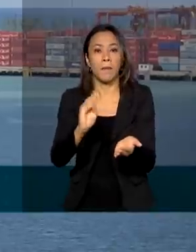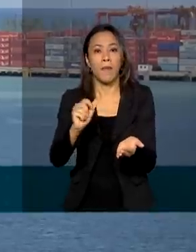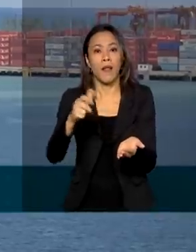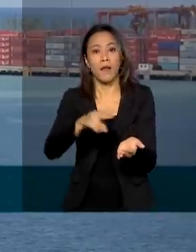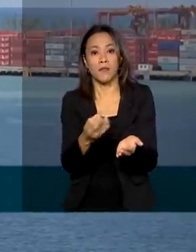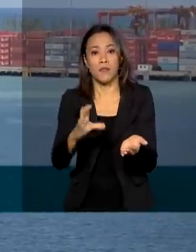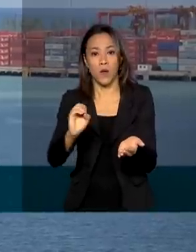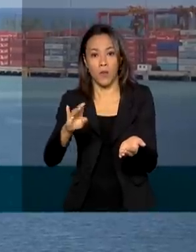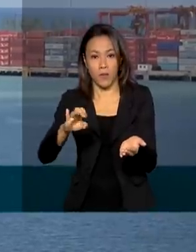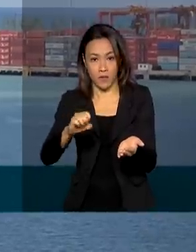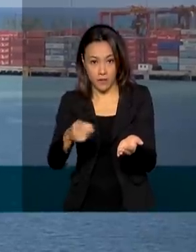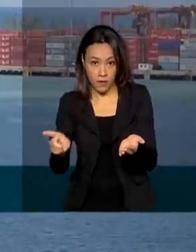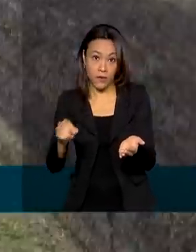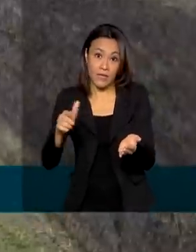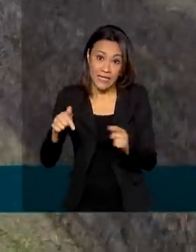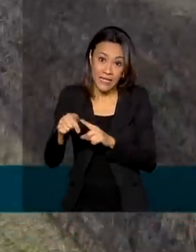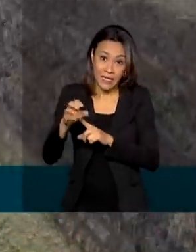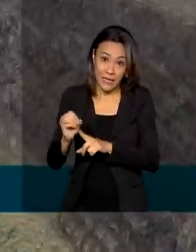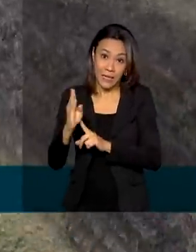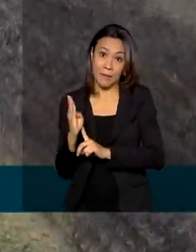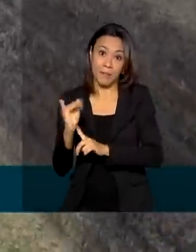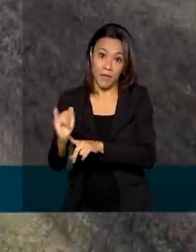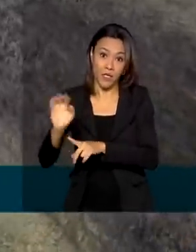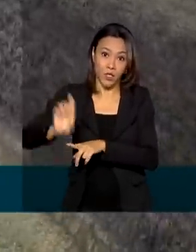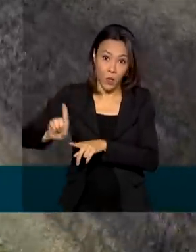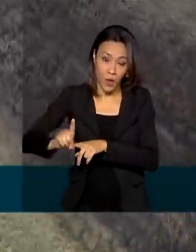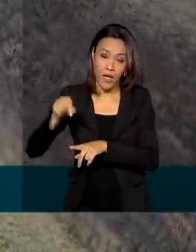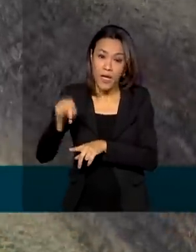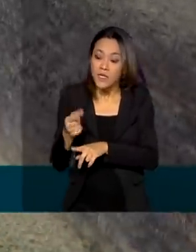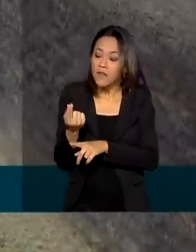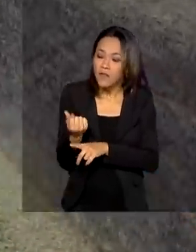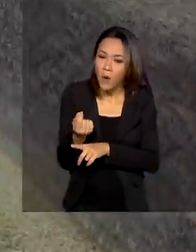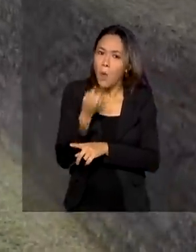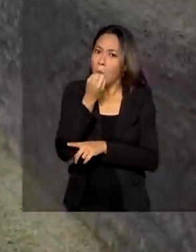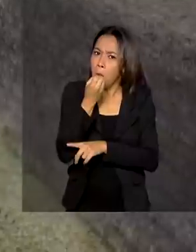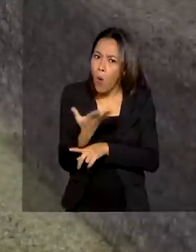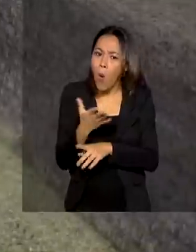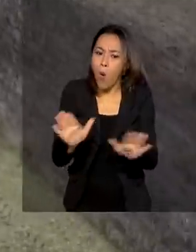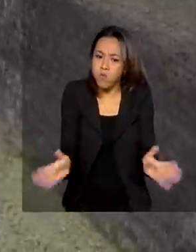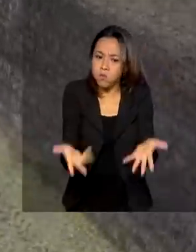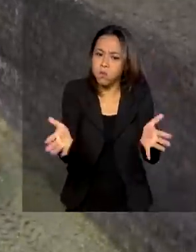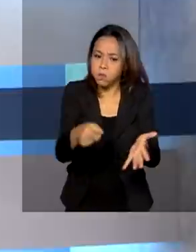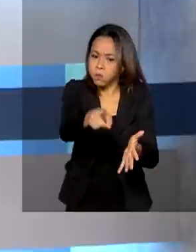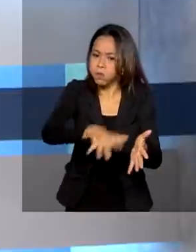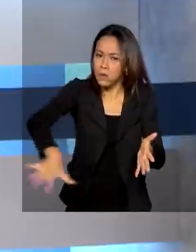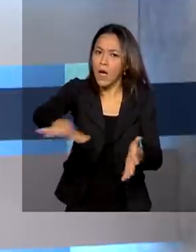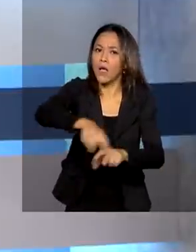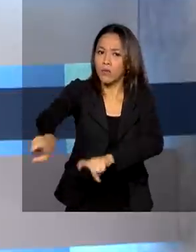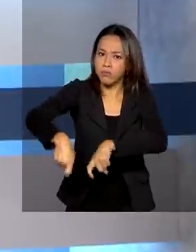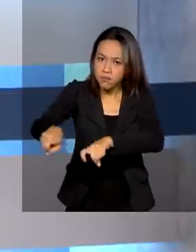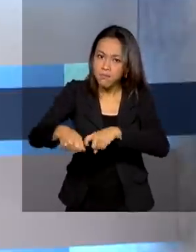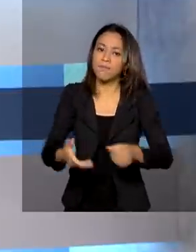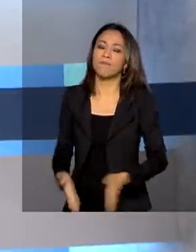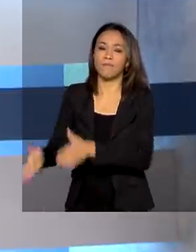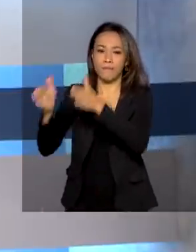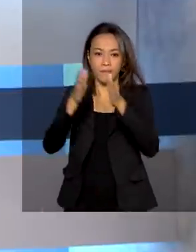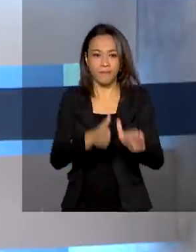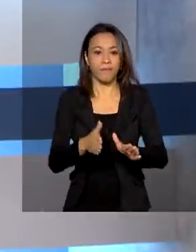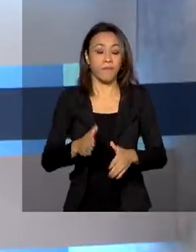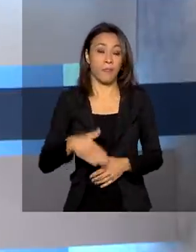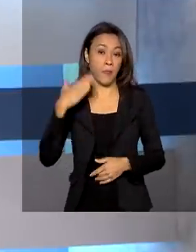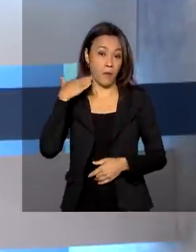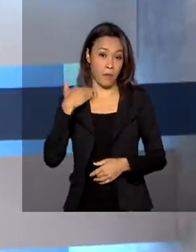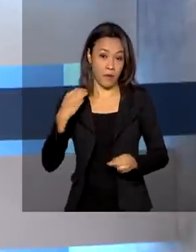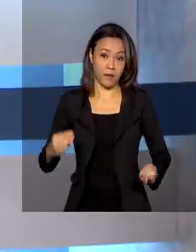de US 70 bilhões, valor alavancado pelo bom desempenho do agronegócio. A Caixa Econômica